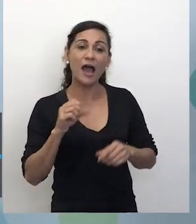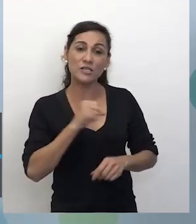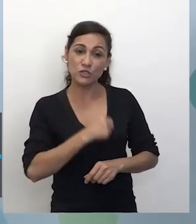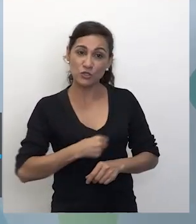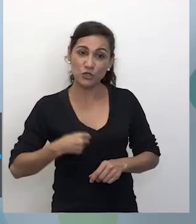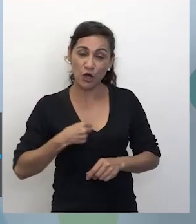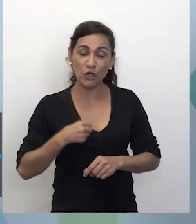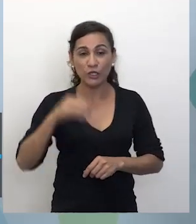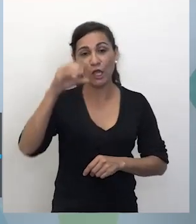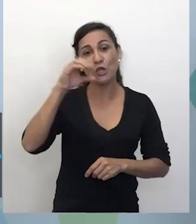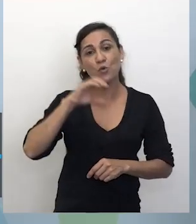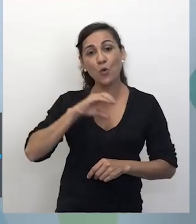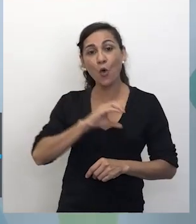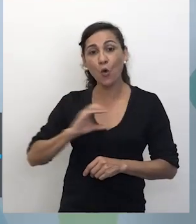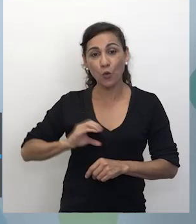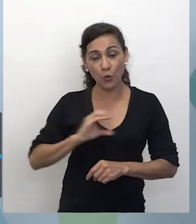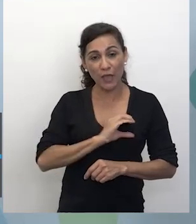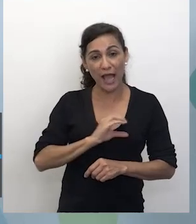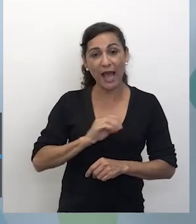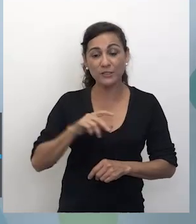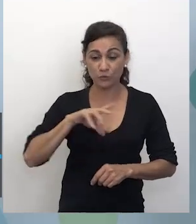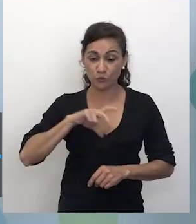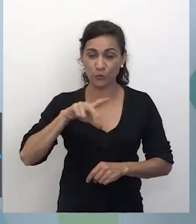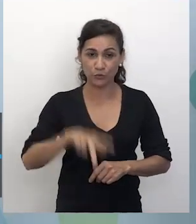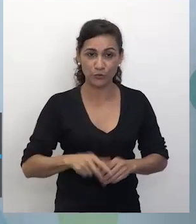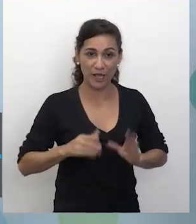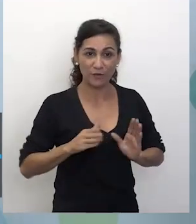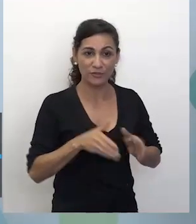Tchau, tchau!